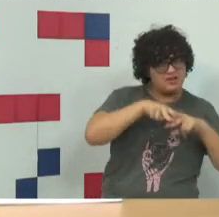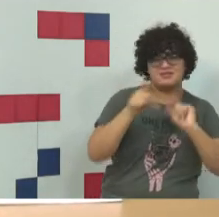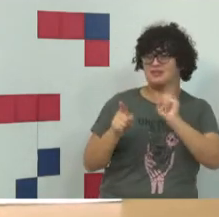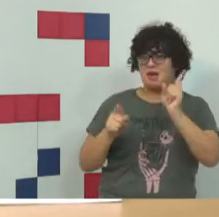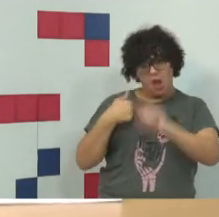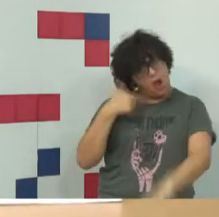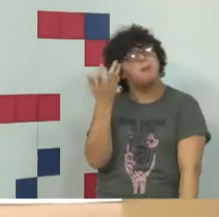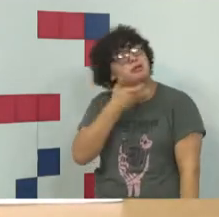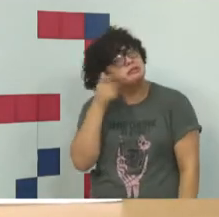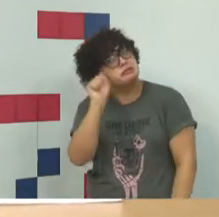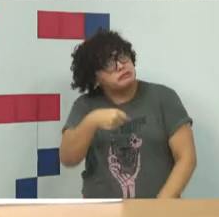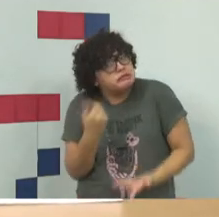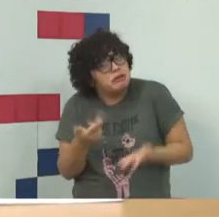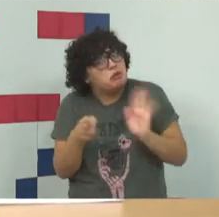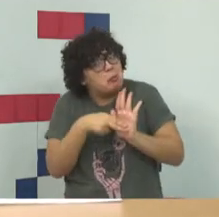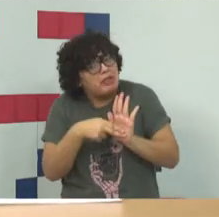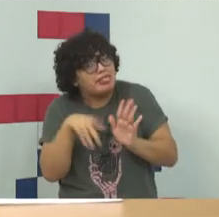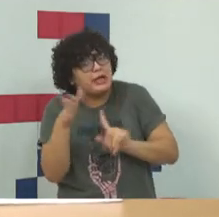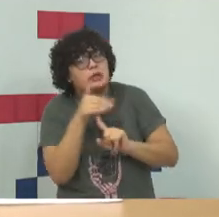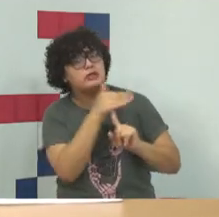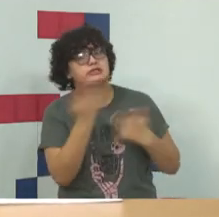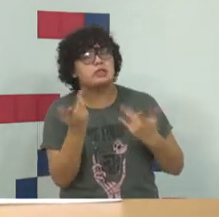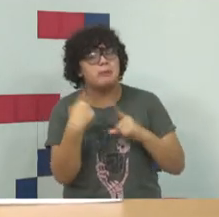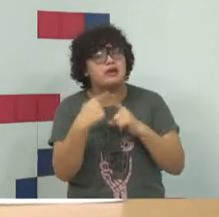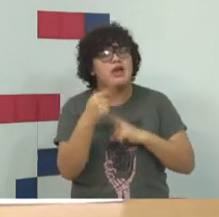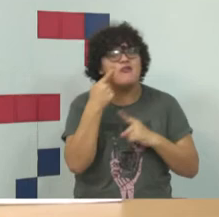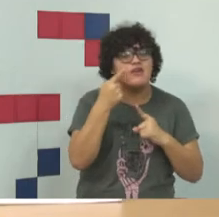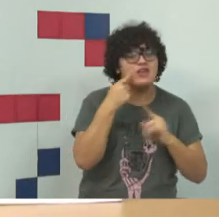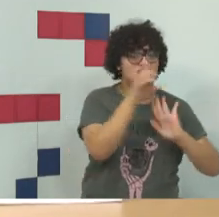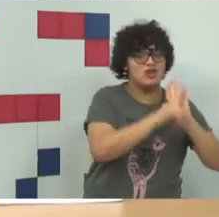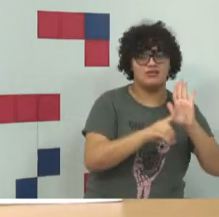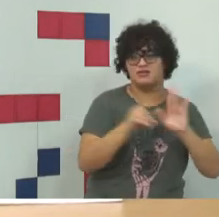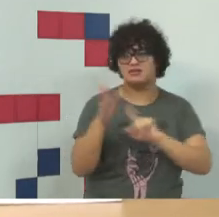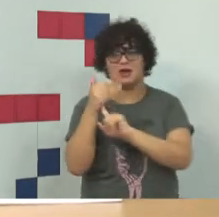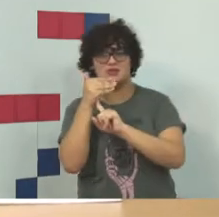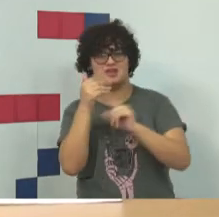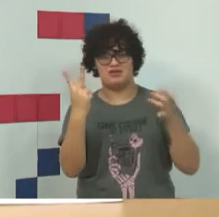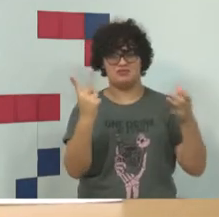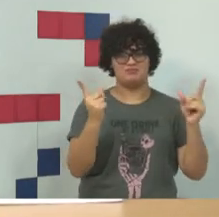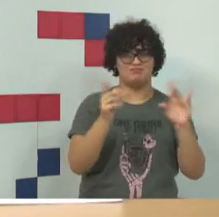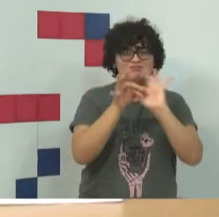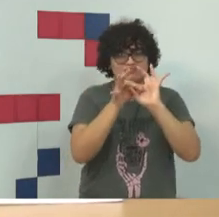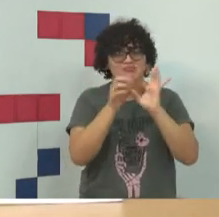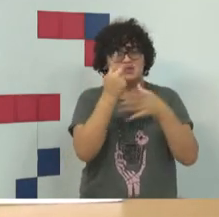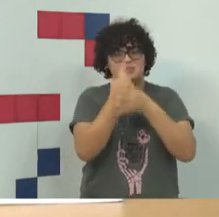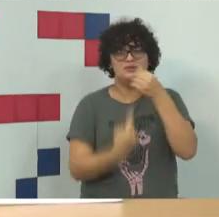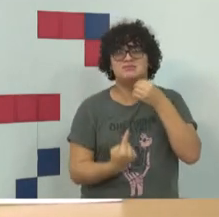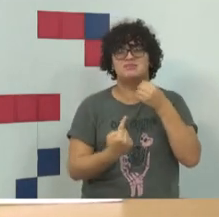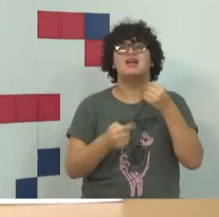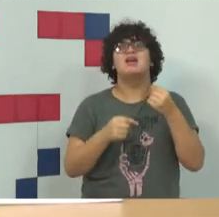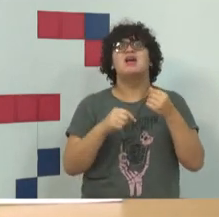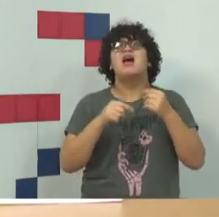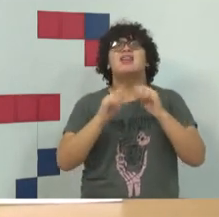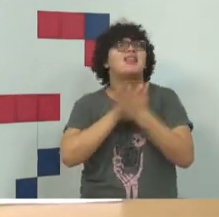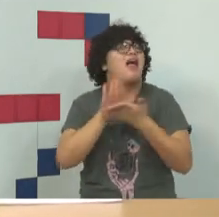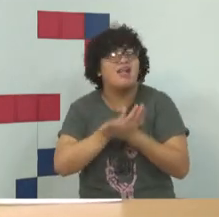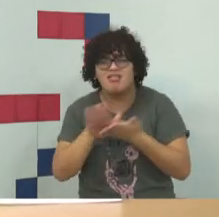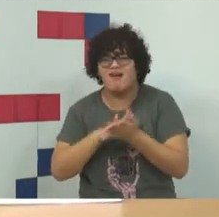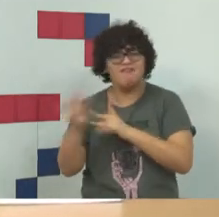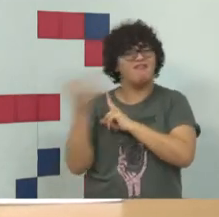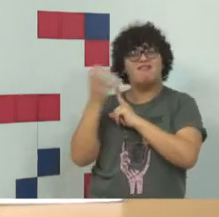tecnologia e eu queria ver se o direito e a tecnologia se relacionavam, então nada me estimulava no começo da faculdade,